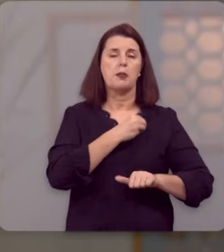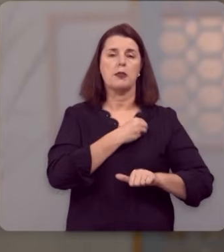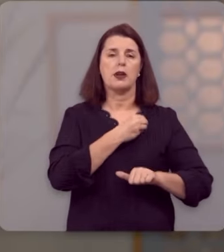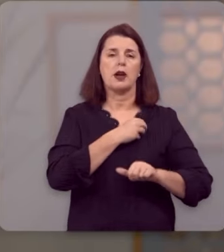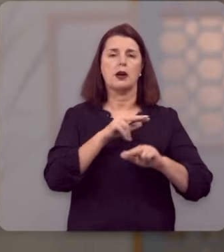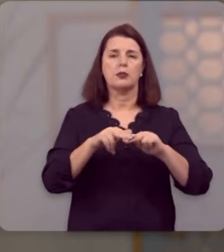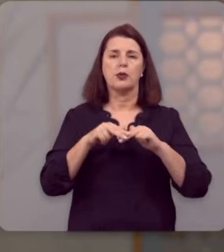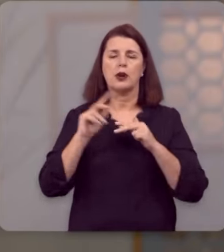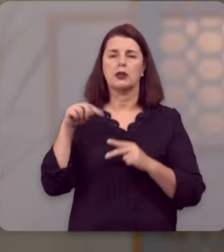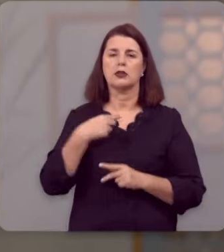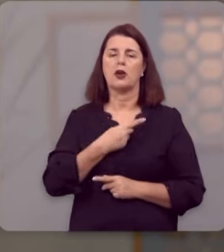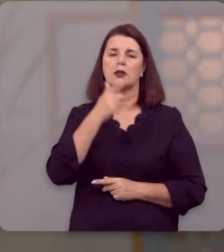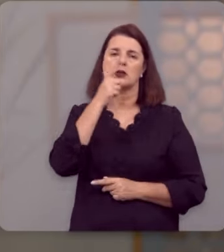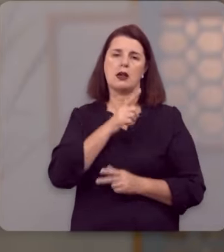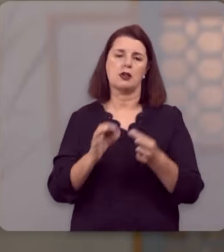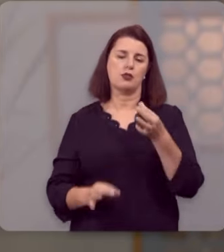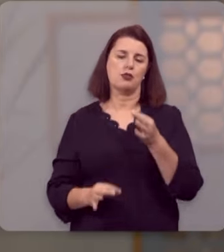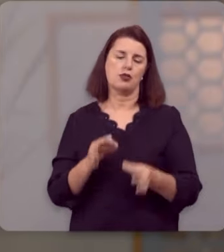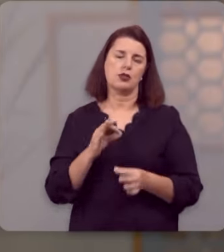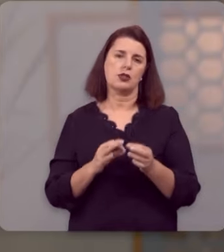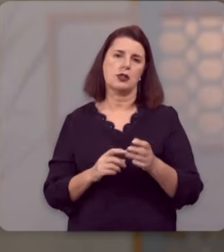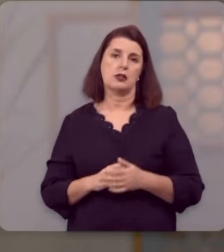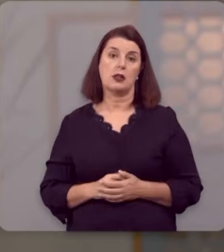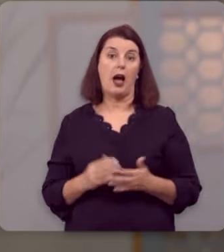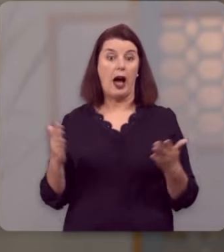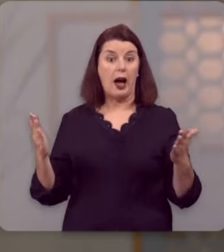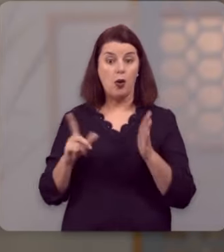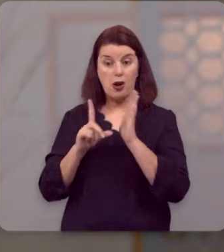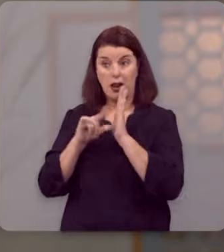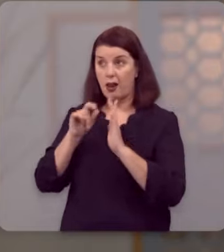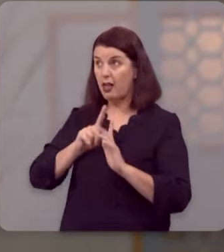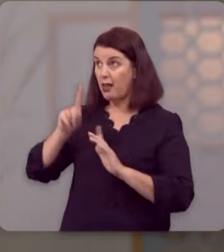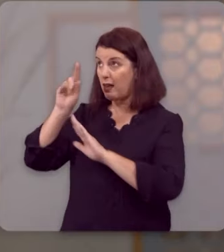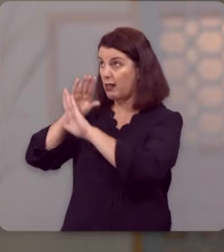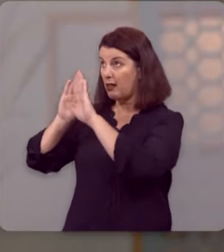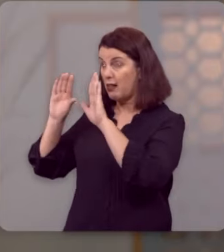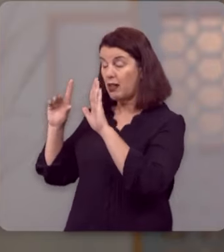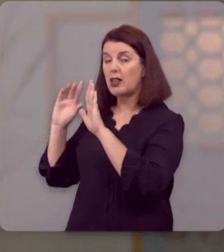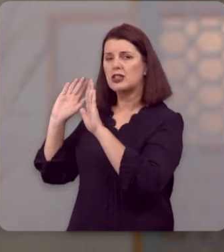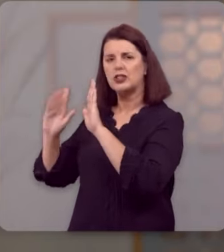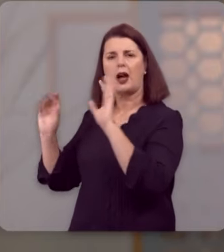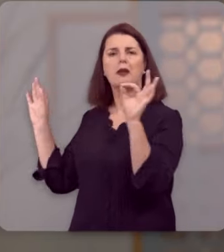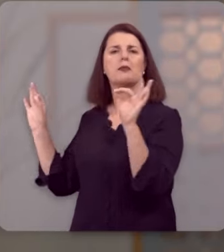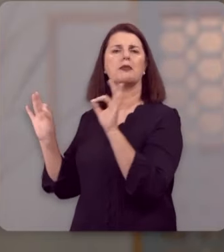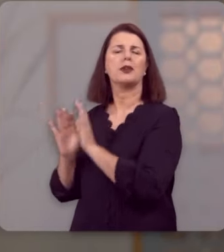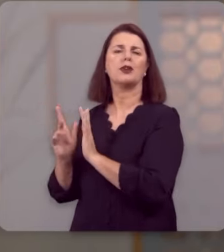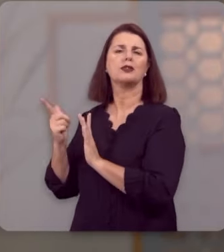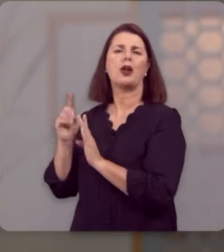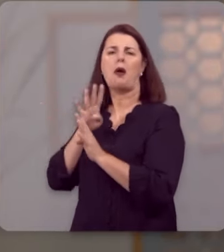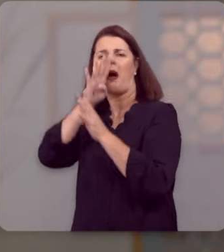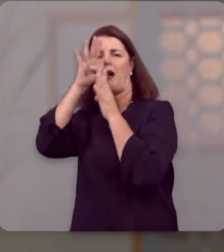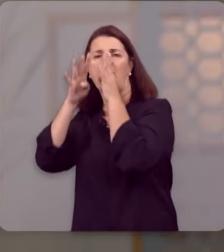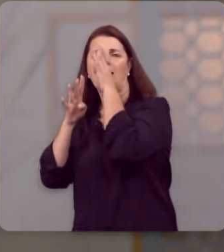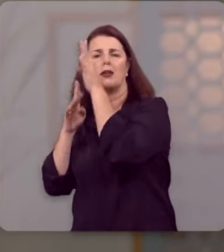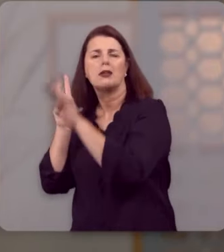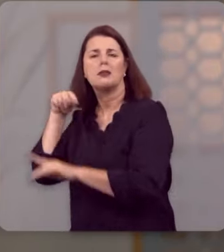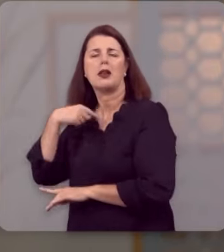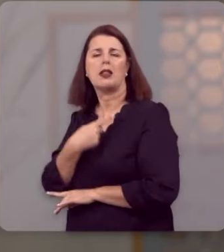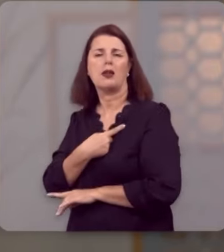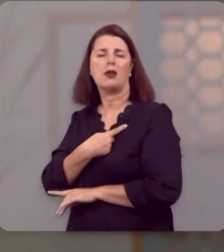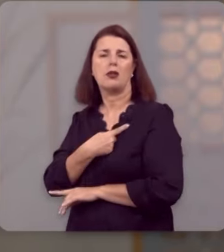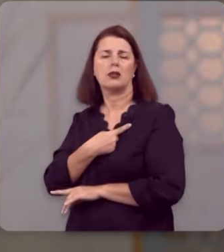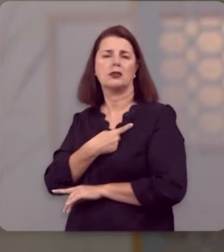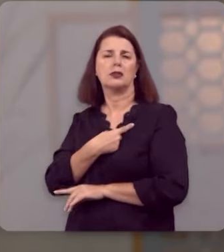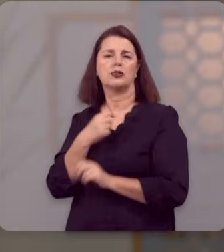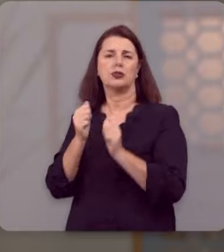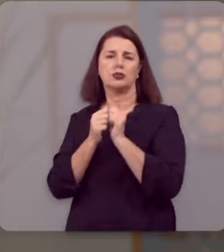Deus. Agora você está quito com a lei de Deus, agora você está quito com a justiça de Deus, agora já nenhuma condenação mais